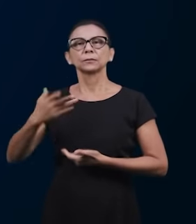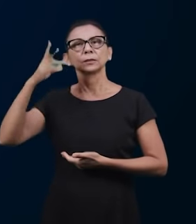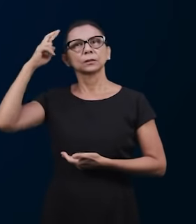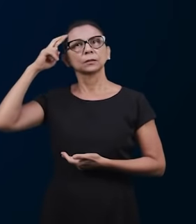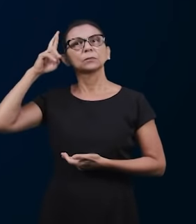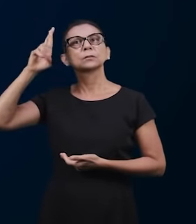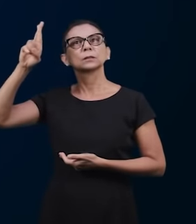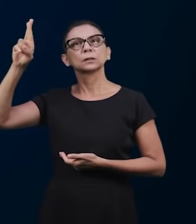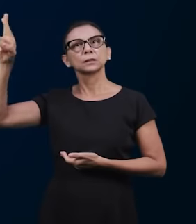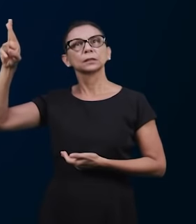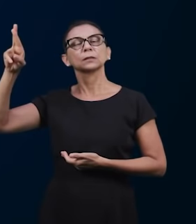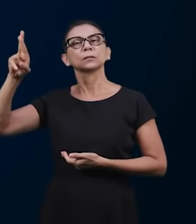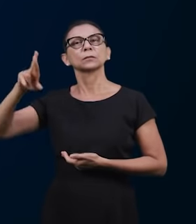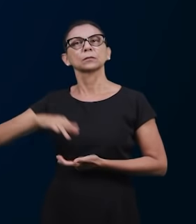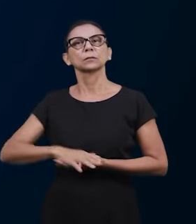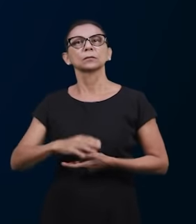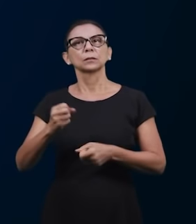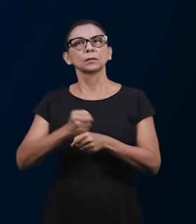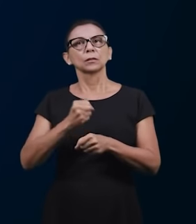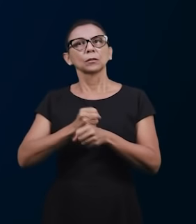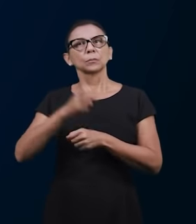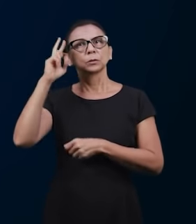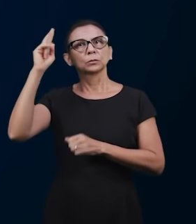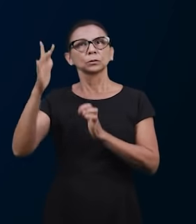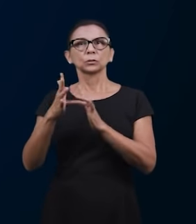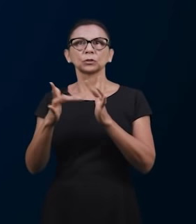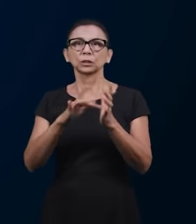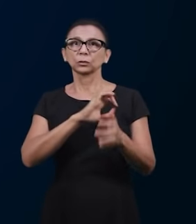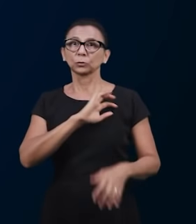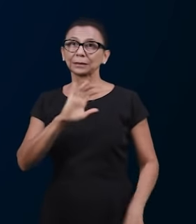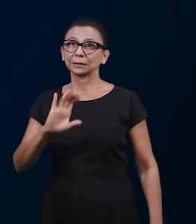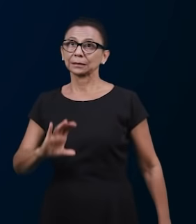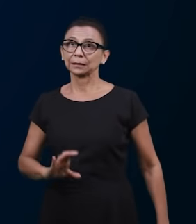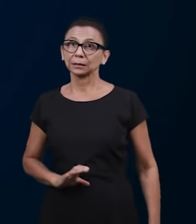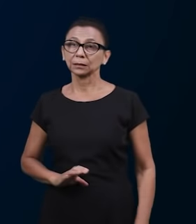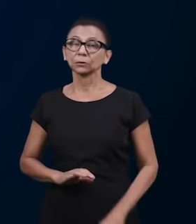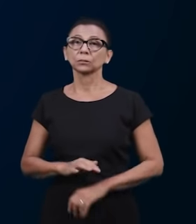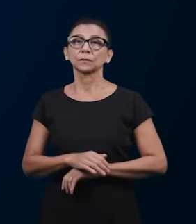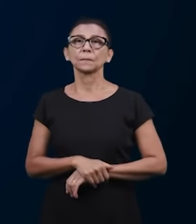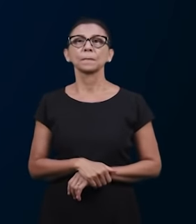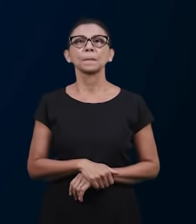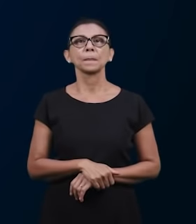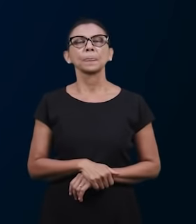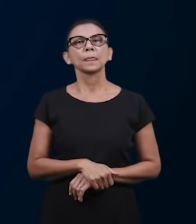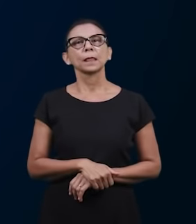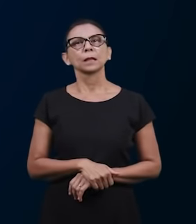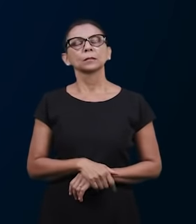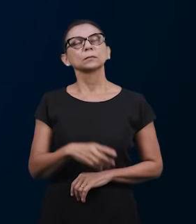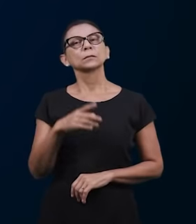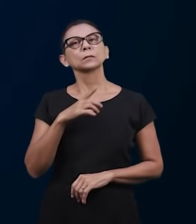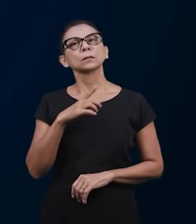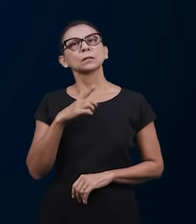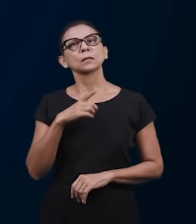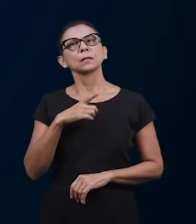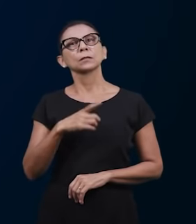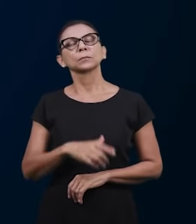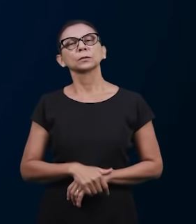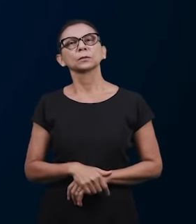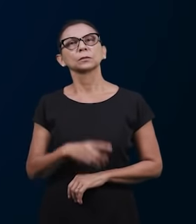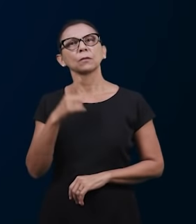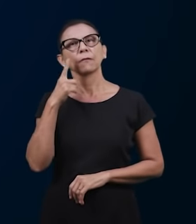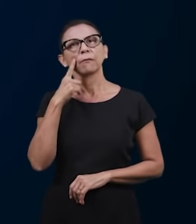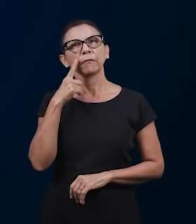obra de nosso Senhor como Cuerpo de Cristo. Então, temos visto, através dos grupos de